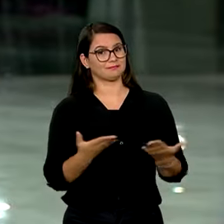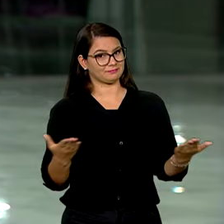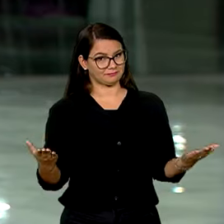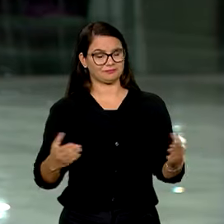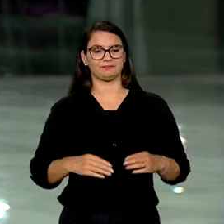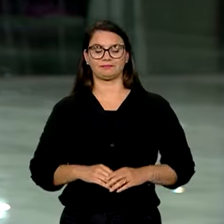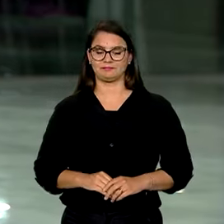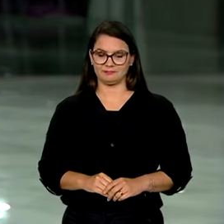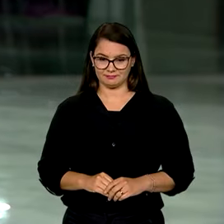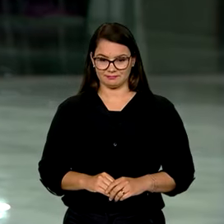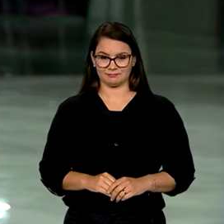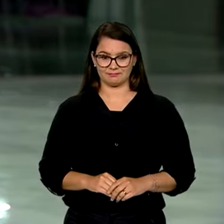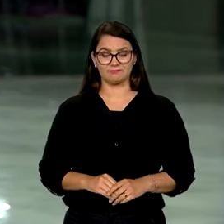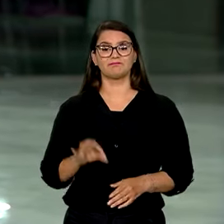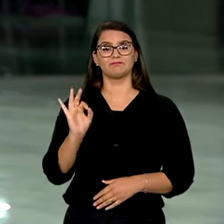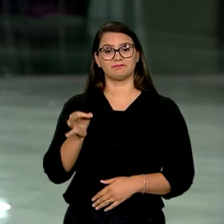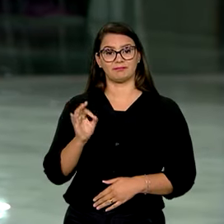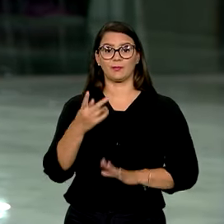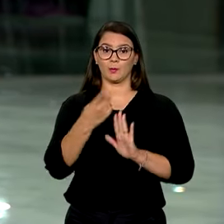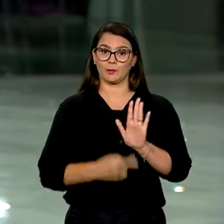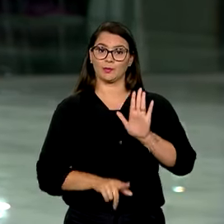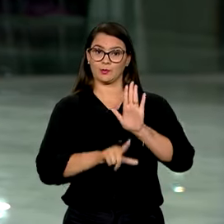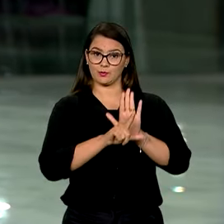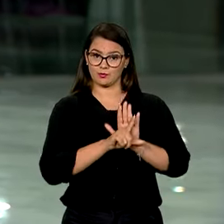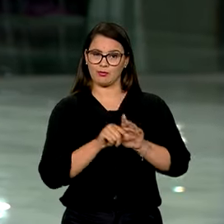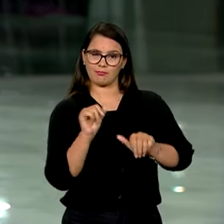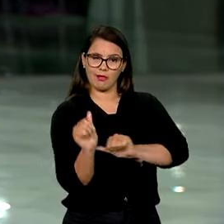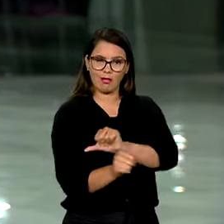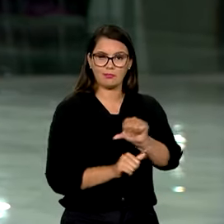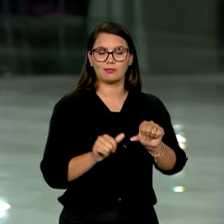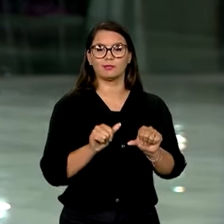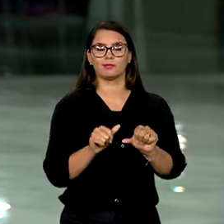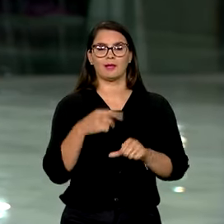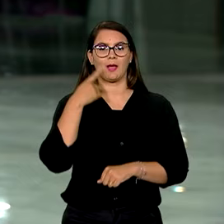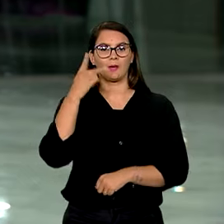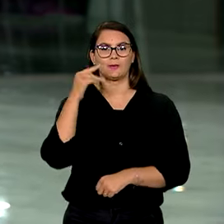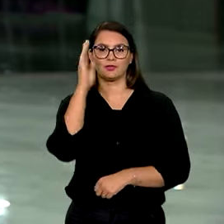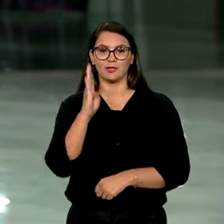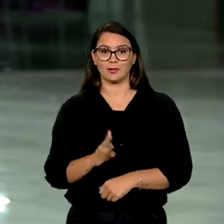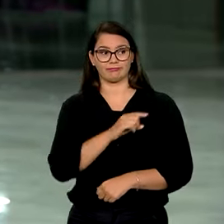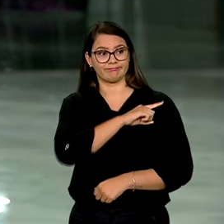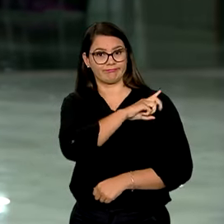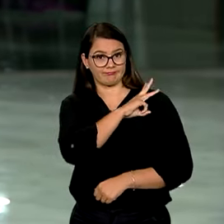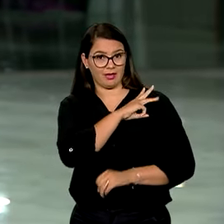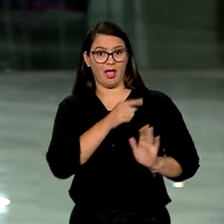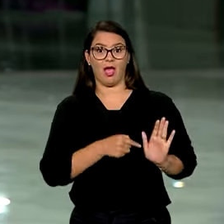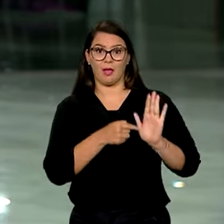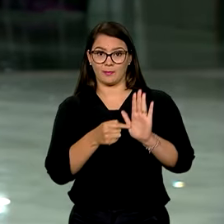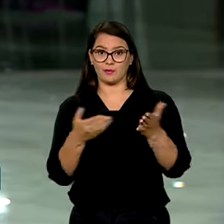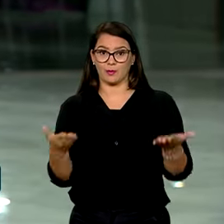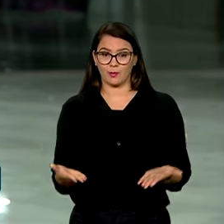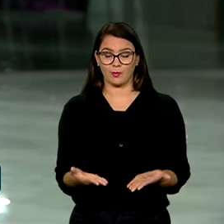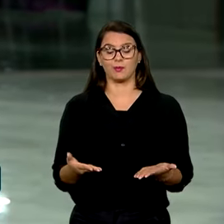noite a todos que nos acompanham. É isso mesmo. Olha, o projeto de lei para reestruturar a política nacional do ensino médio foi apresentado